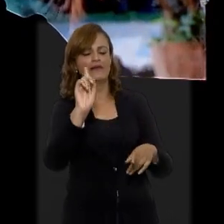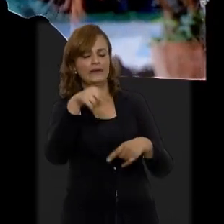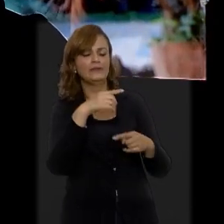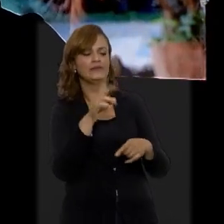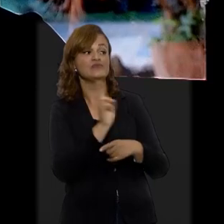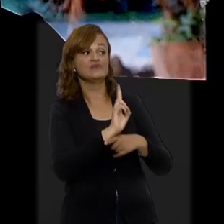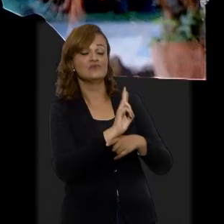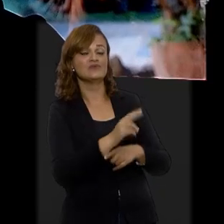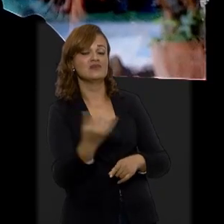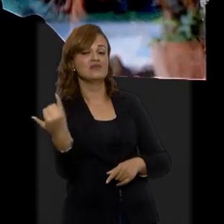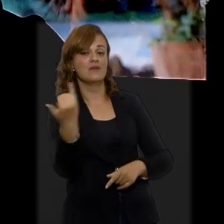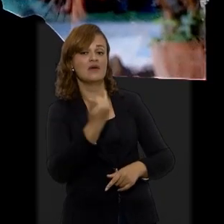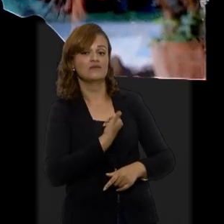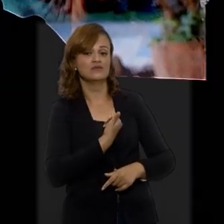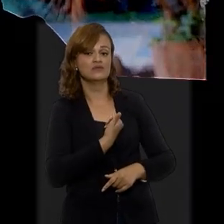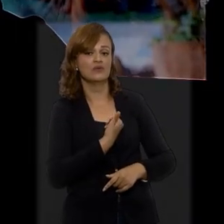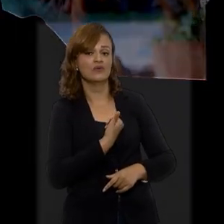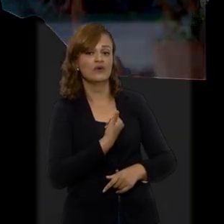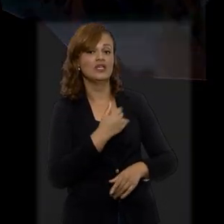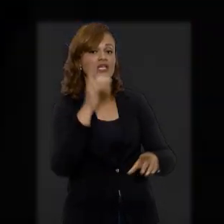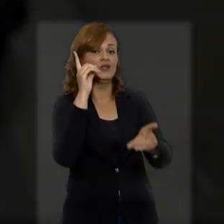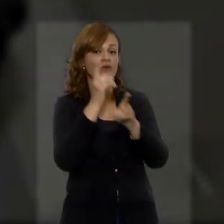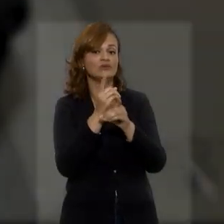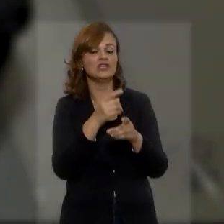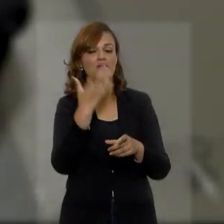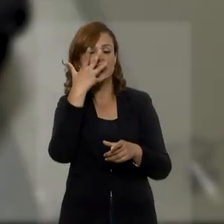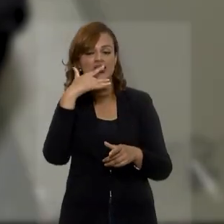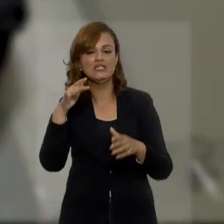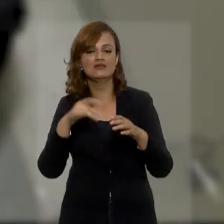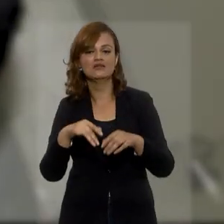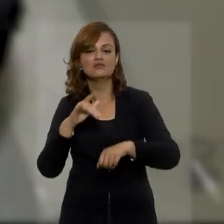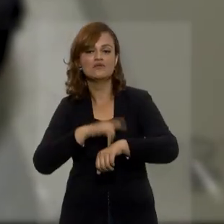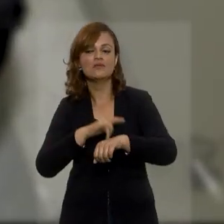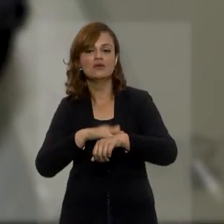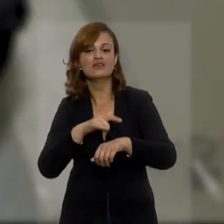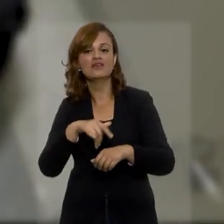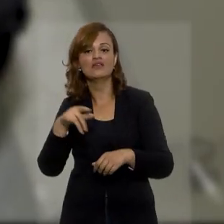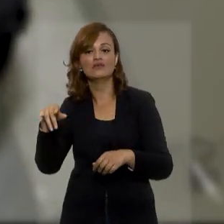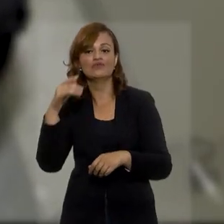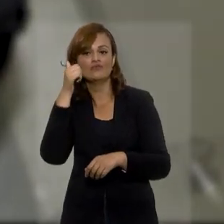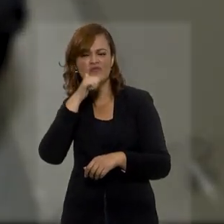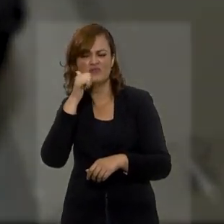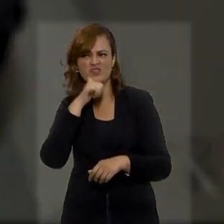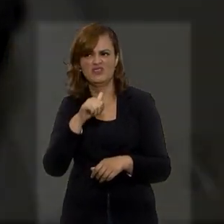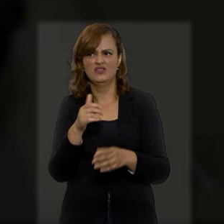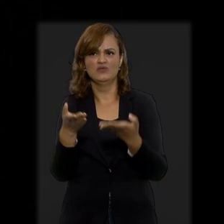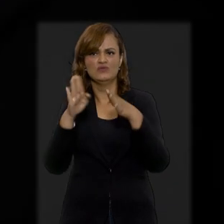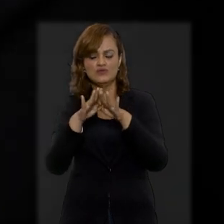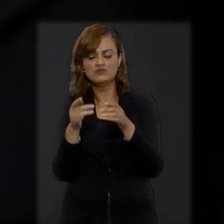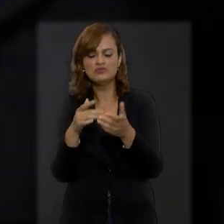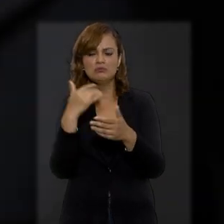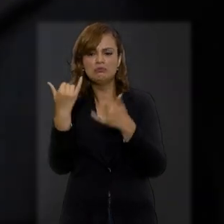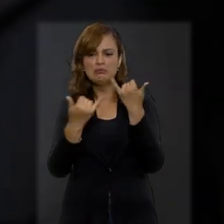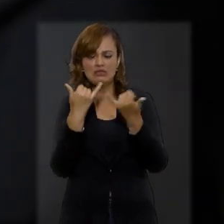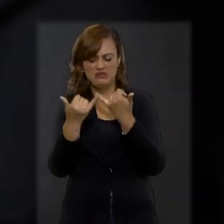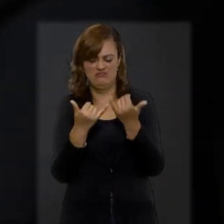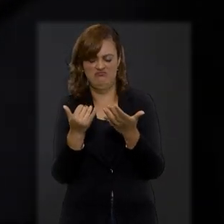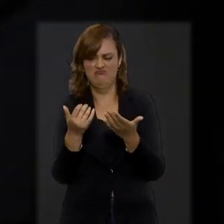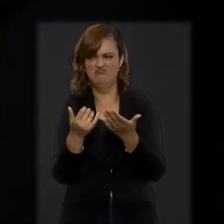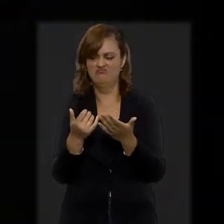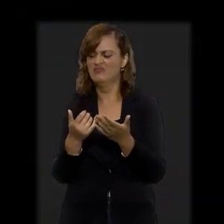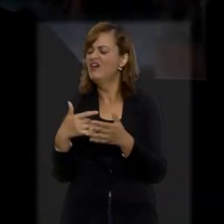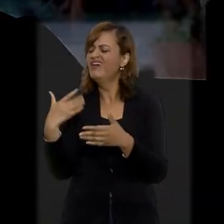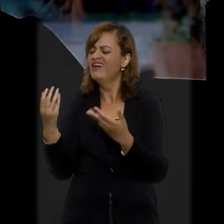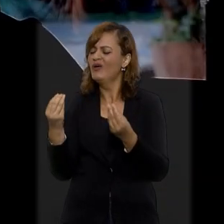por parte desse chefe da segurança, que encontraram uma criança no banheiro feminino, dentro de um box, jogando